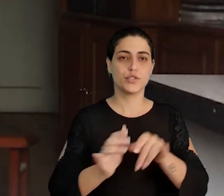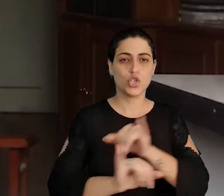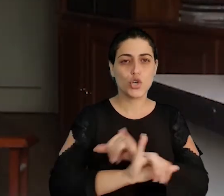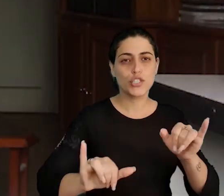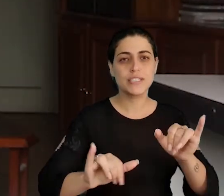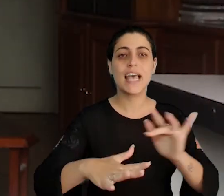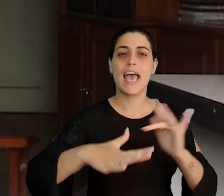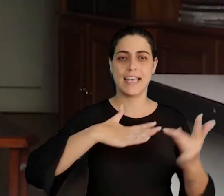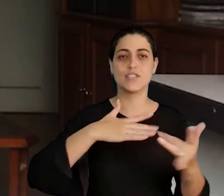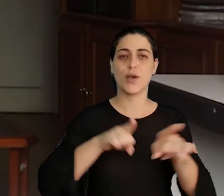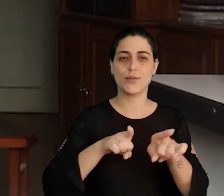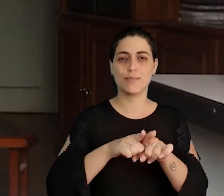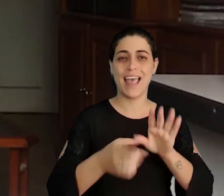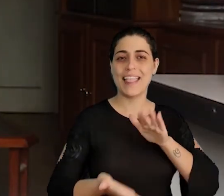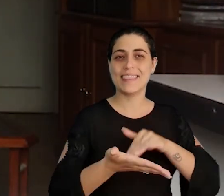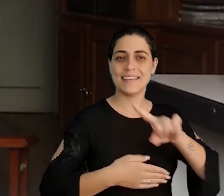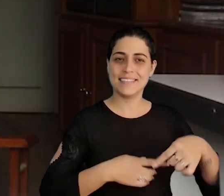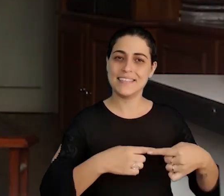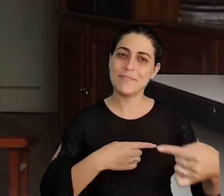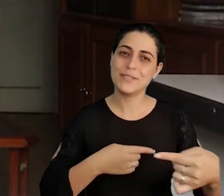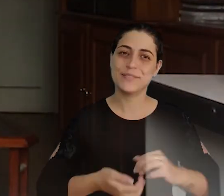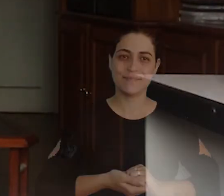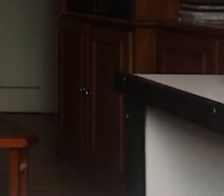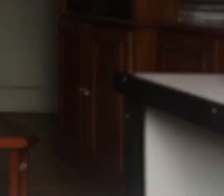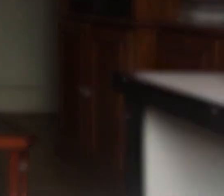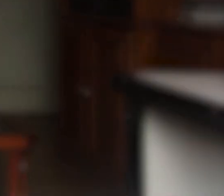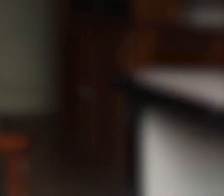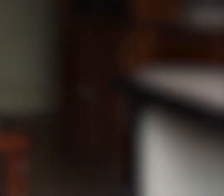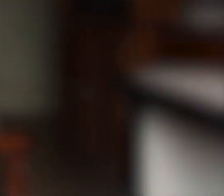portal de notícias e nos seguir nas redes sociais. Até semana que vem!